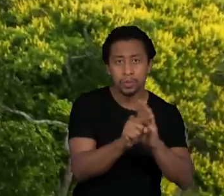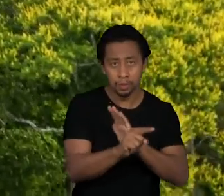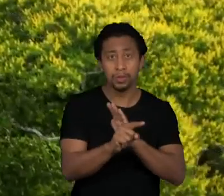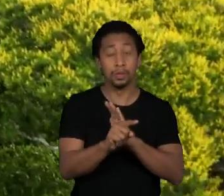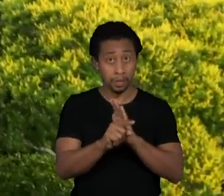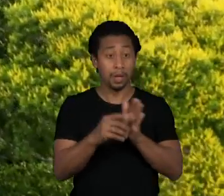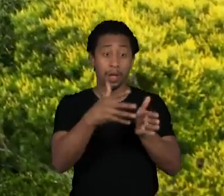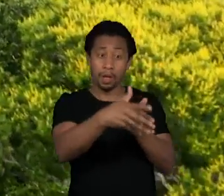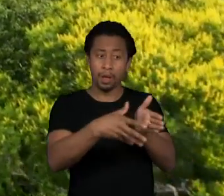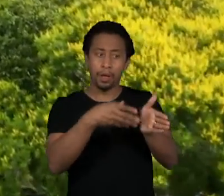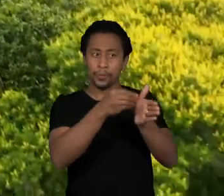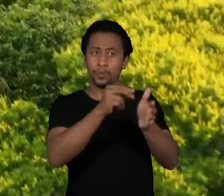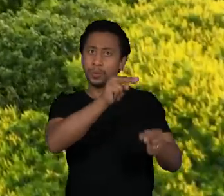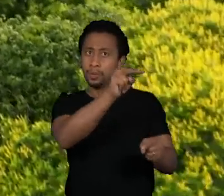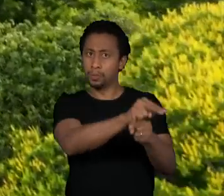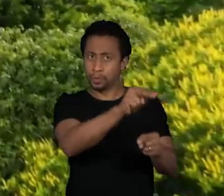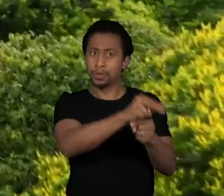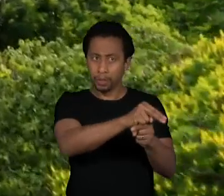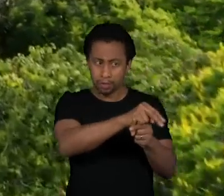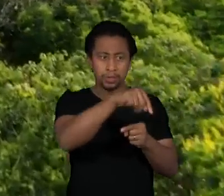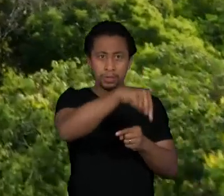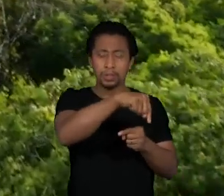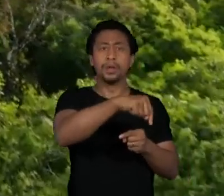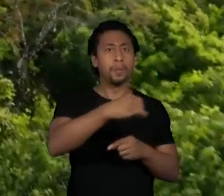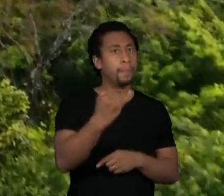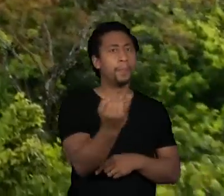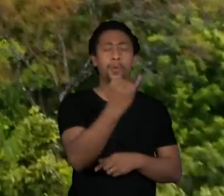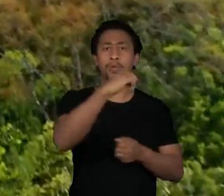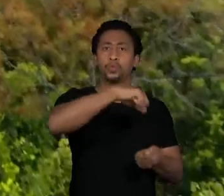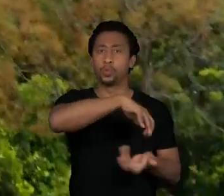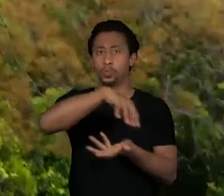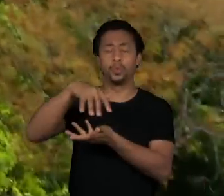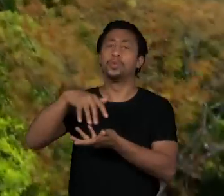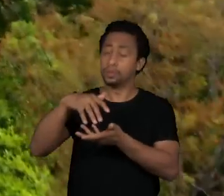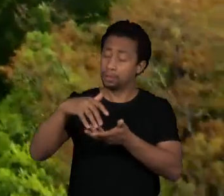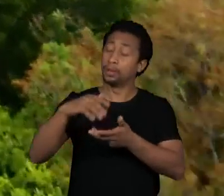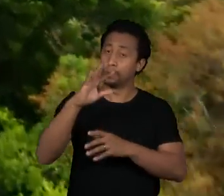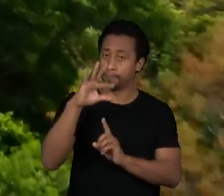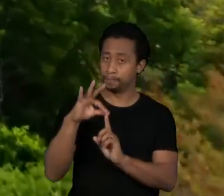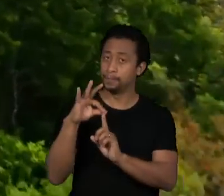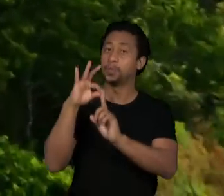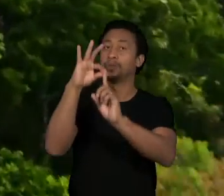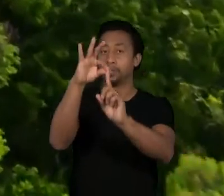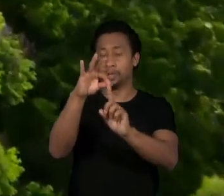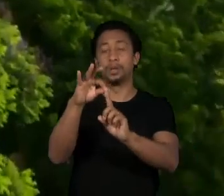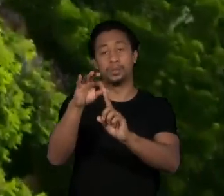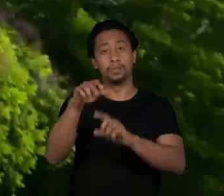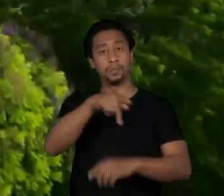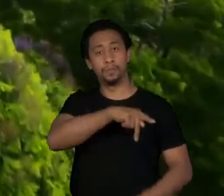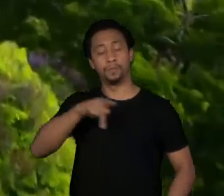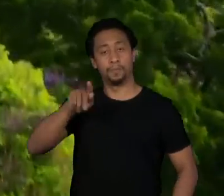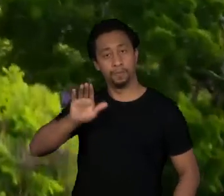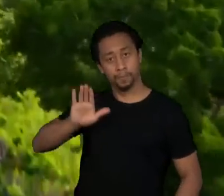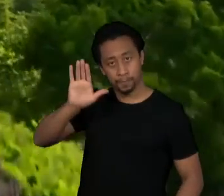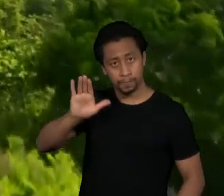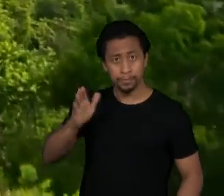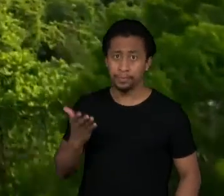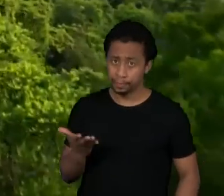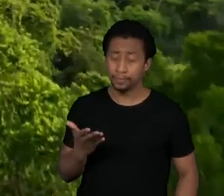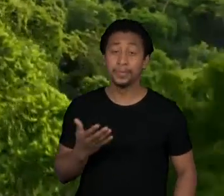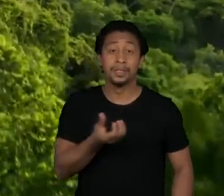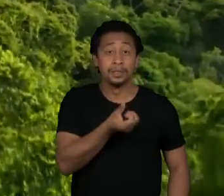da maior floresta tropical do mundo deve estar entre as prioridades dos presidenciáveis. E